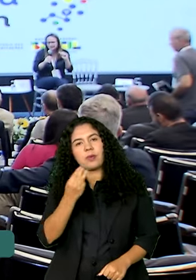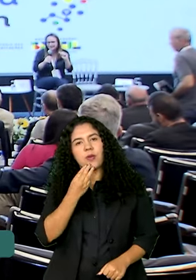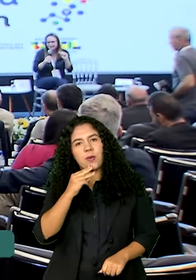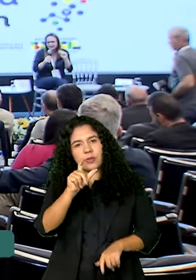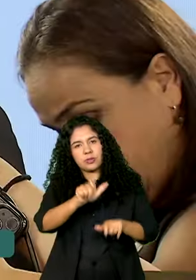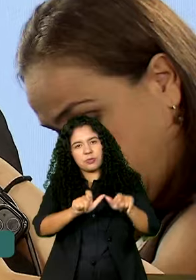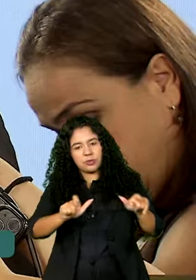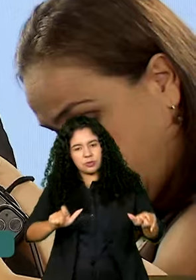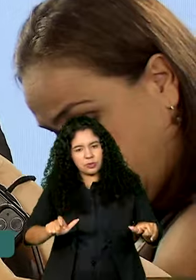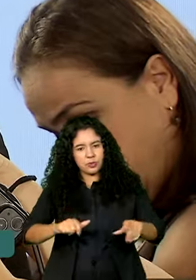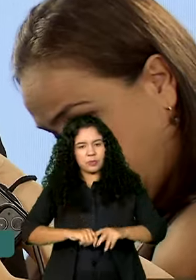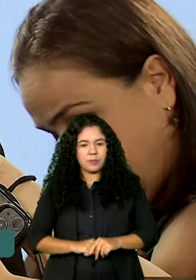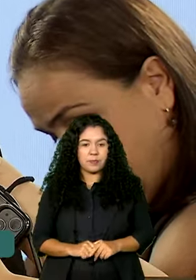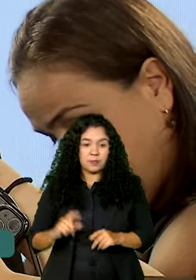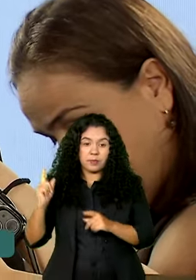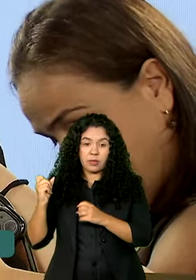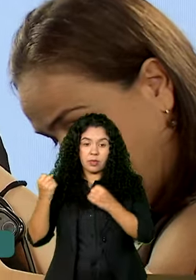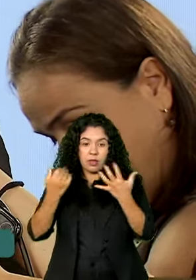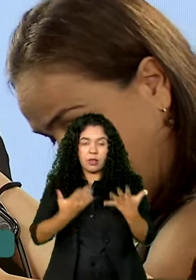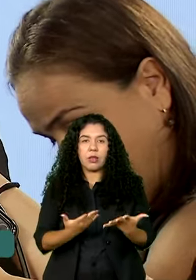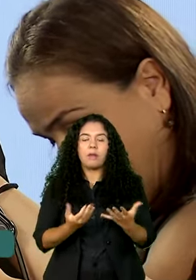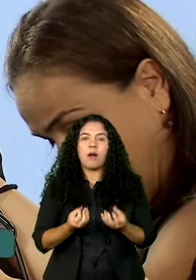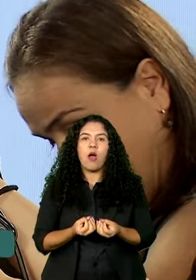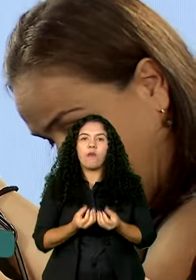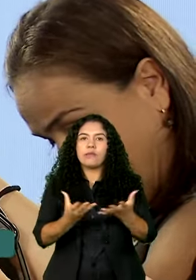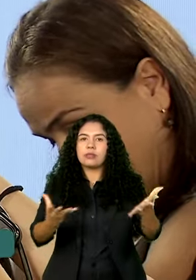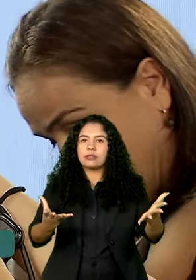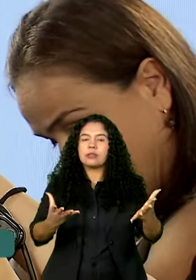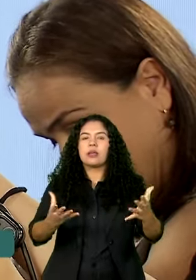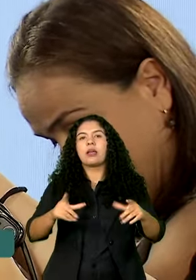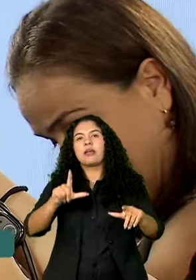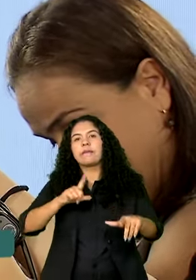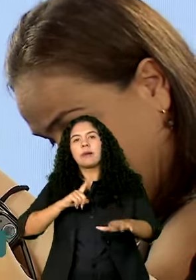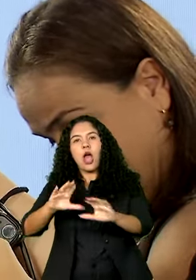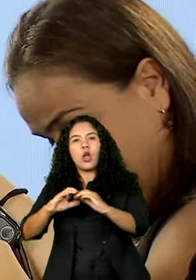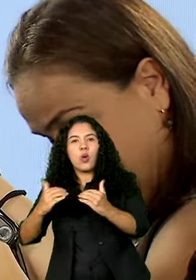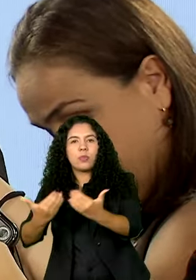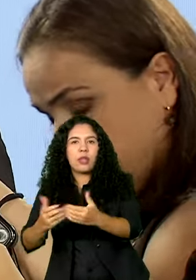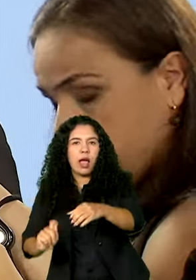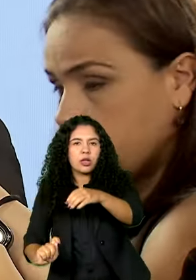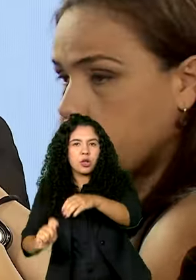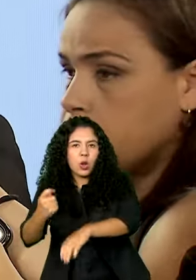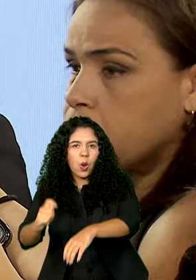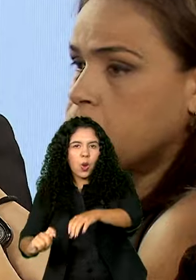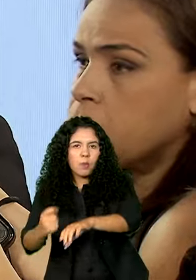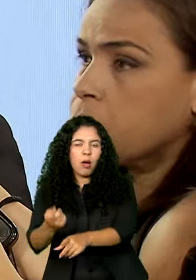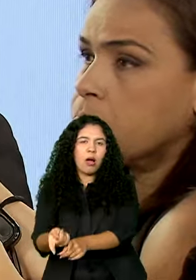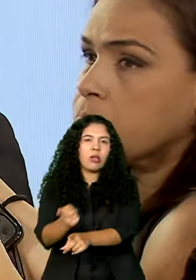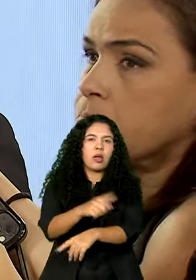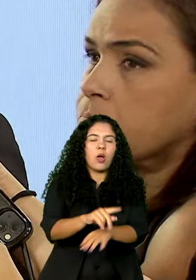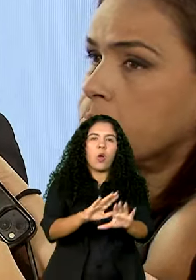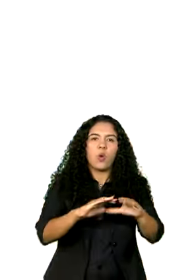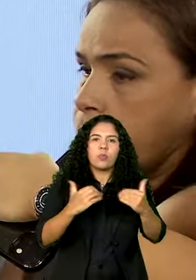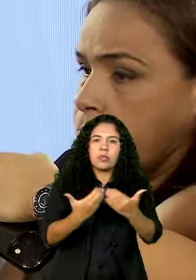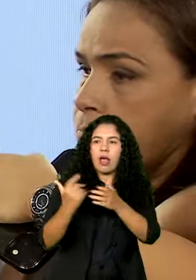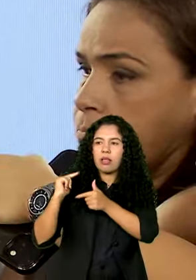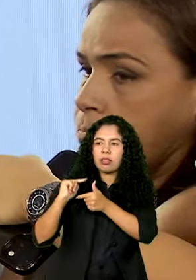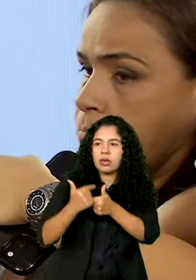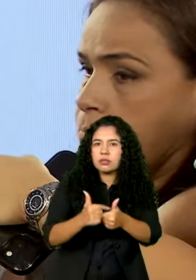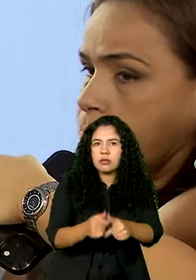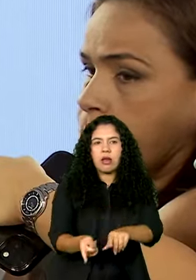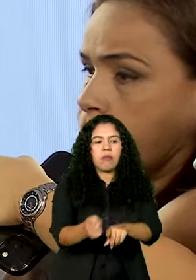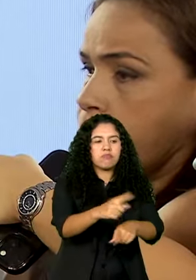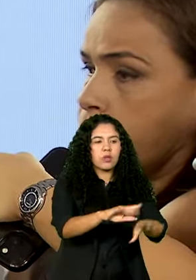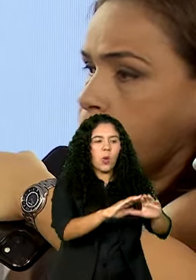de pessoas. Para atender localidades onde tem comunidades quilombolas, comunidades tradicionais, comunidades indígenas. Porque